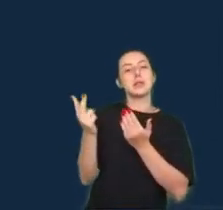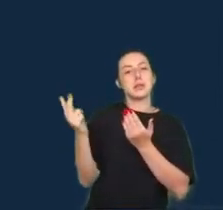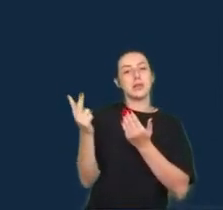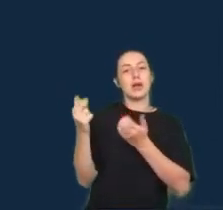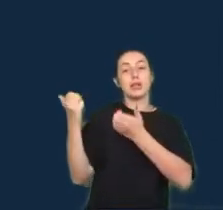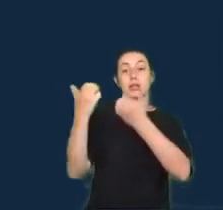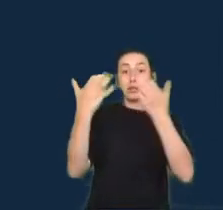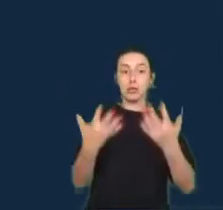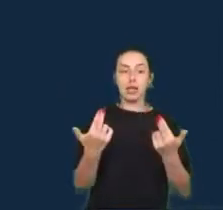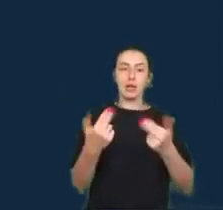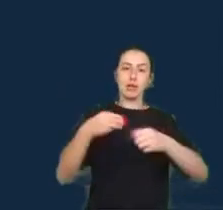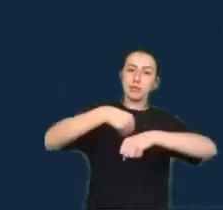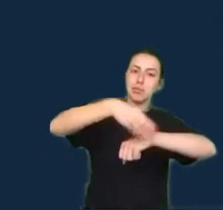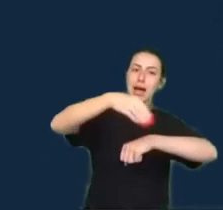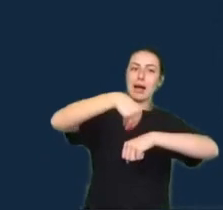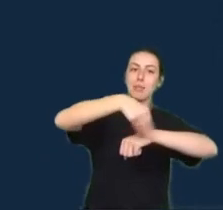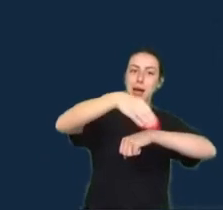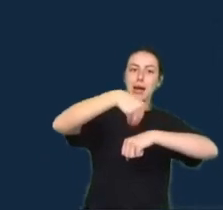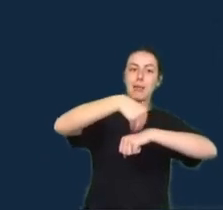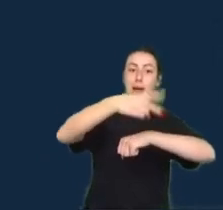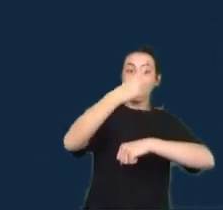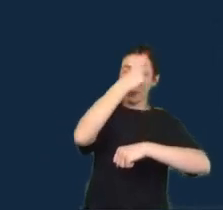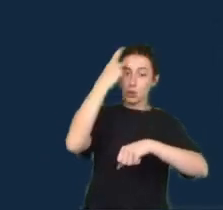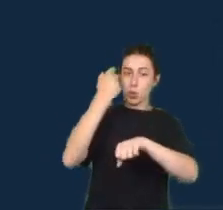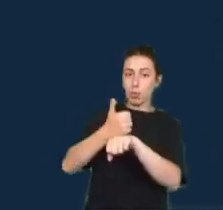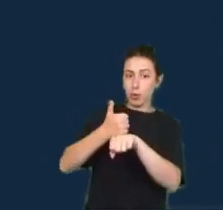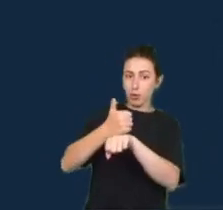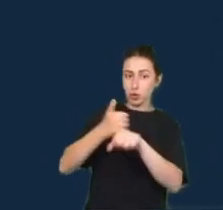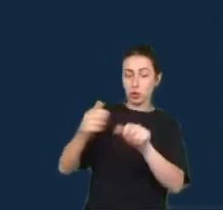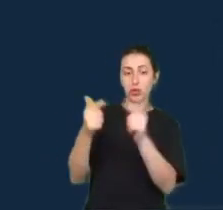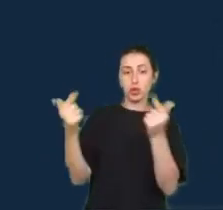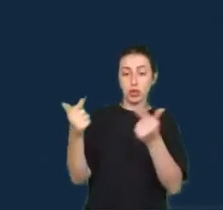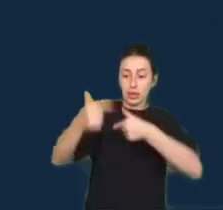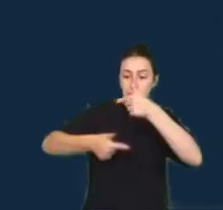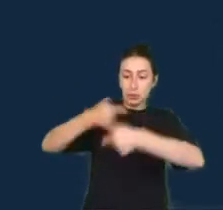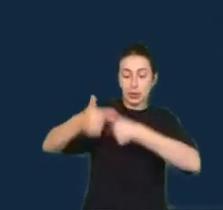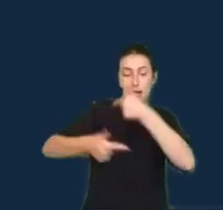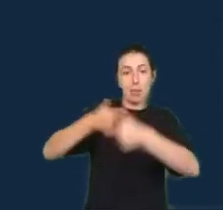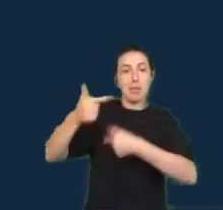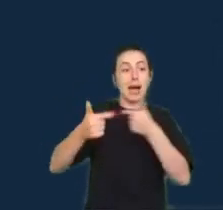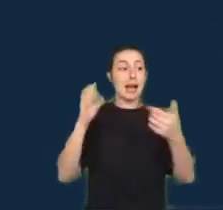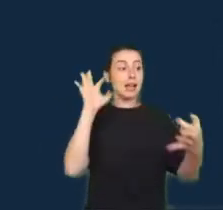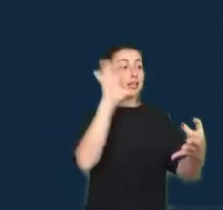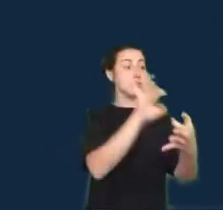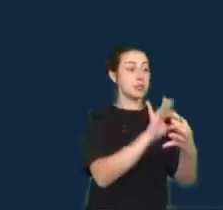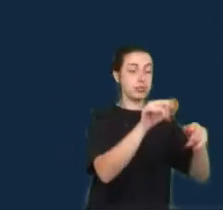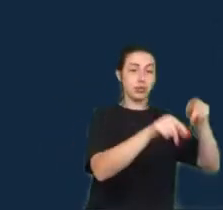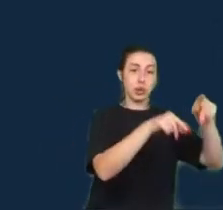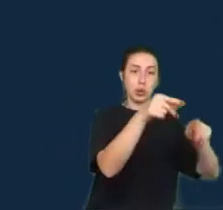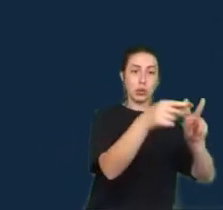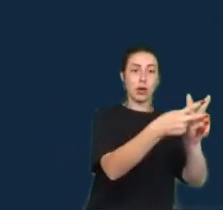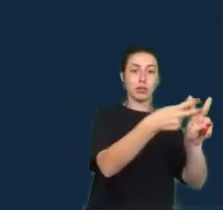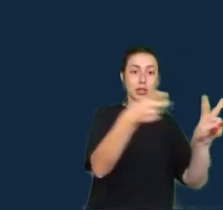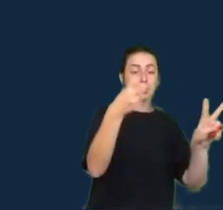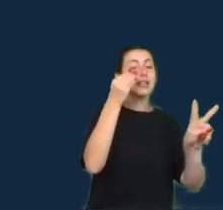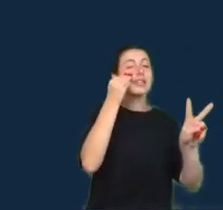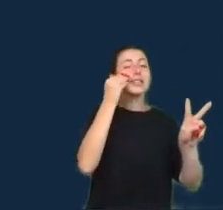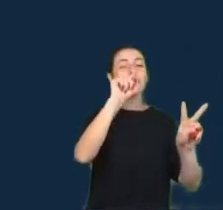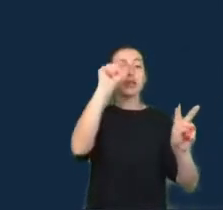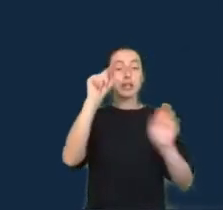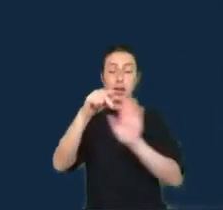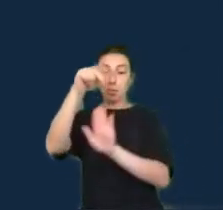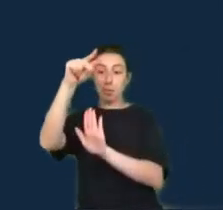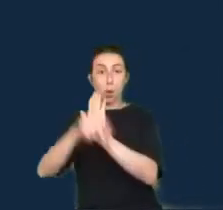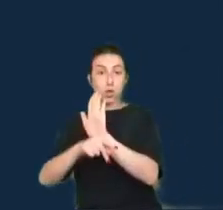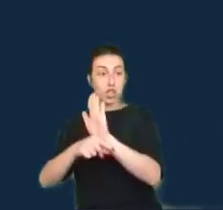trabalham com histórias que envolvem questões de povos indígenas e buscam alinhar seus projetos com os interesses dessas